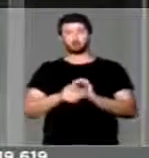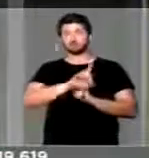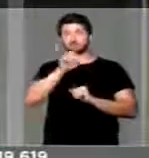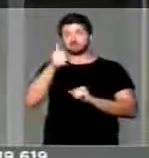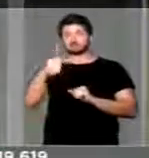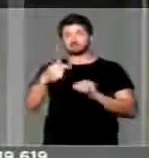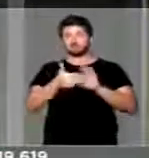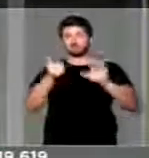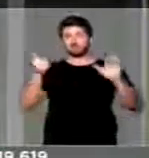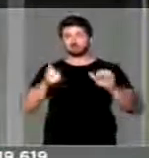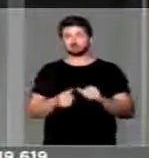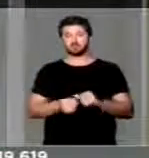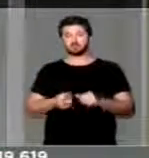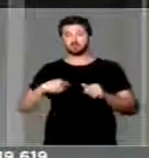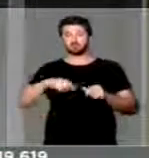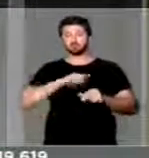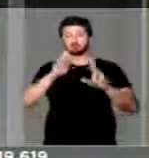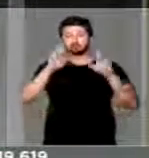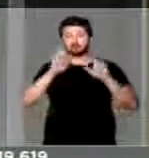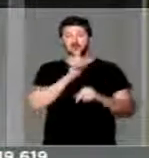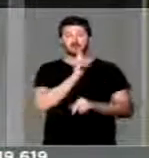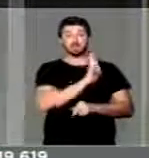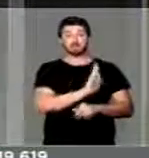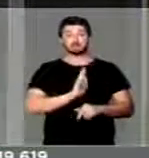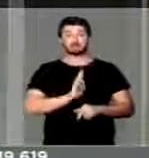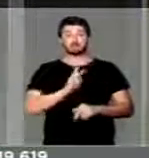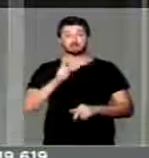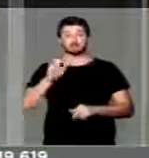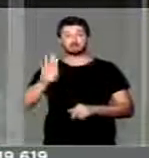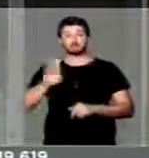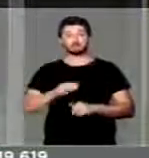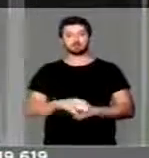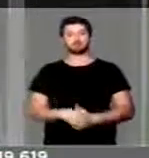dia 17 Esperamos a resposta do PSDB